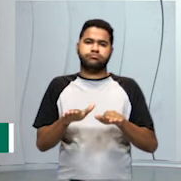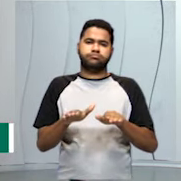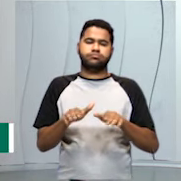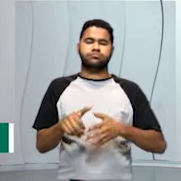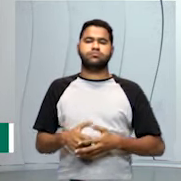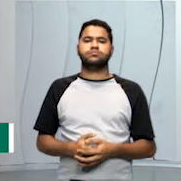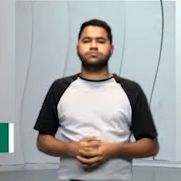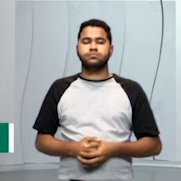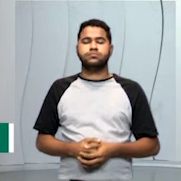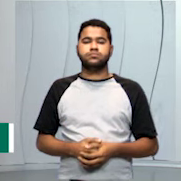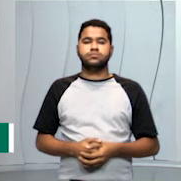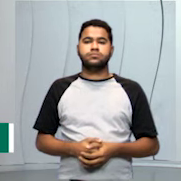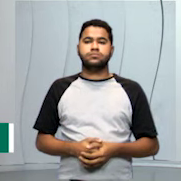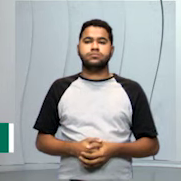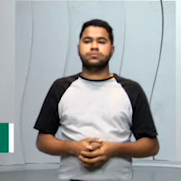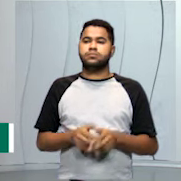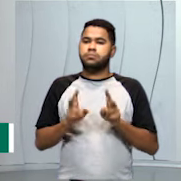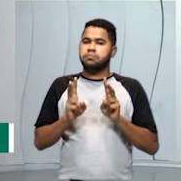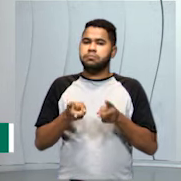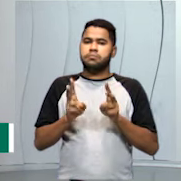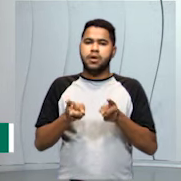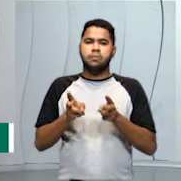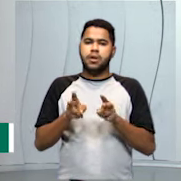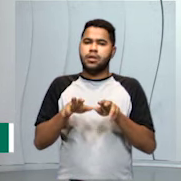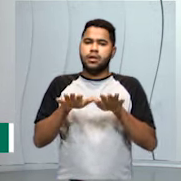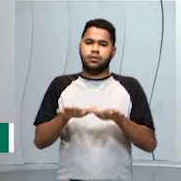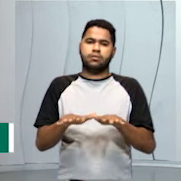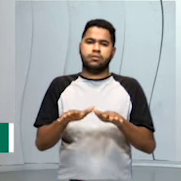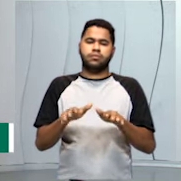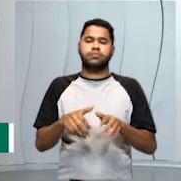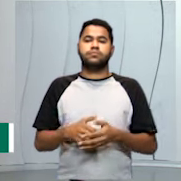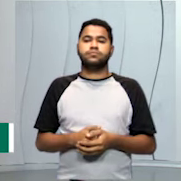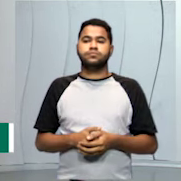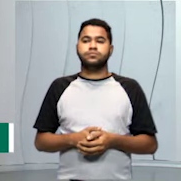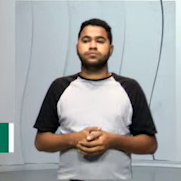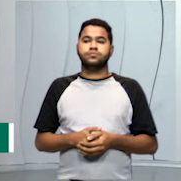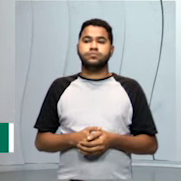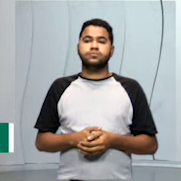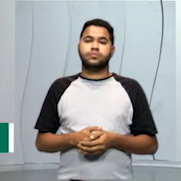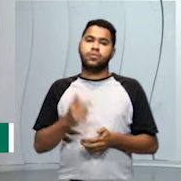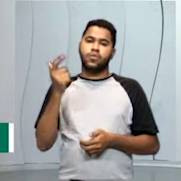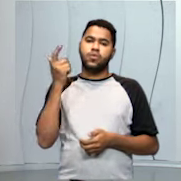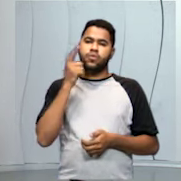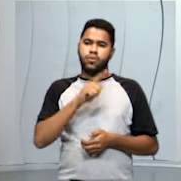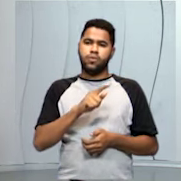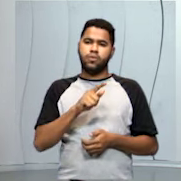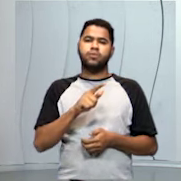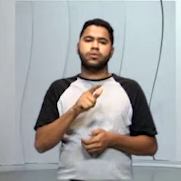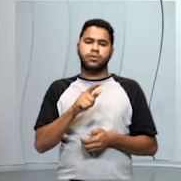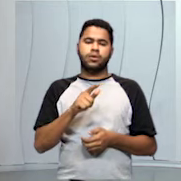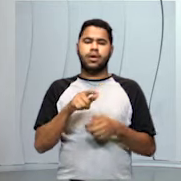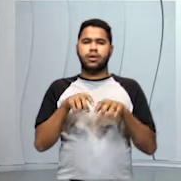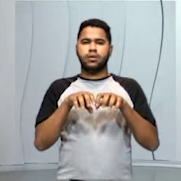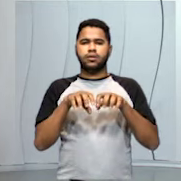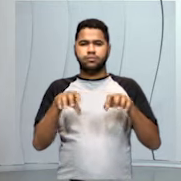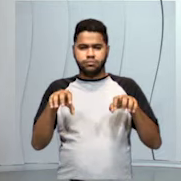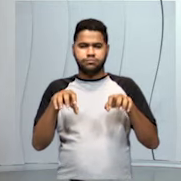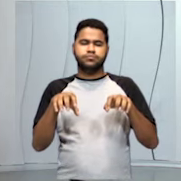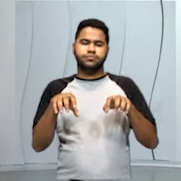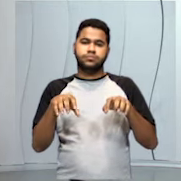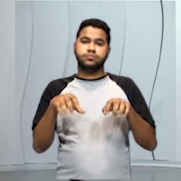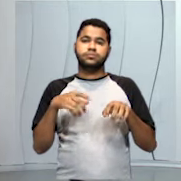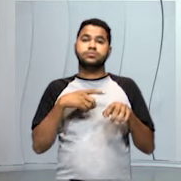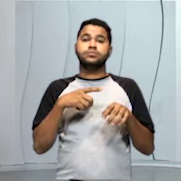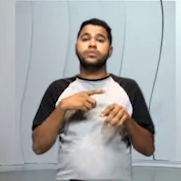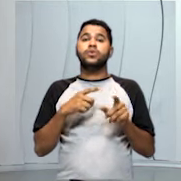no lugar. Ele permanece fixo ali na vasilha. Então, assim você consegue separar misturas que